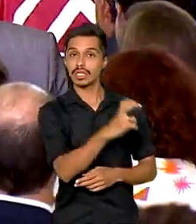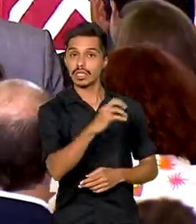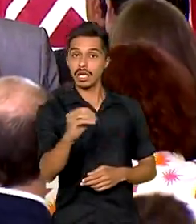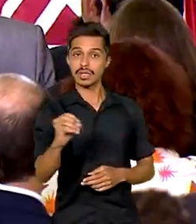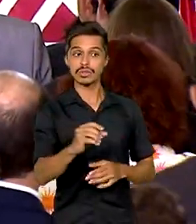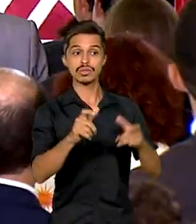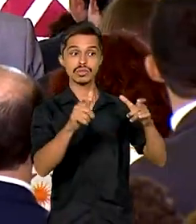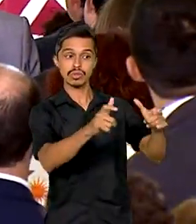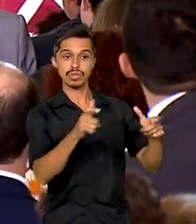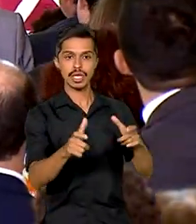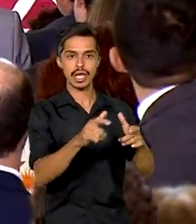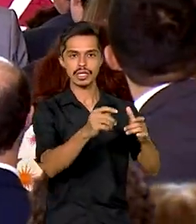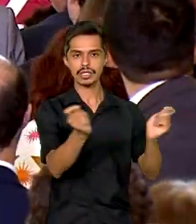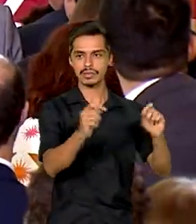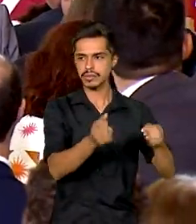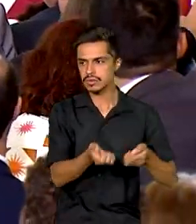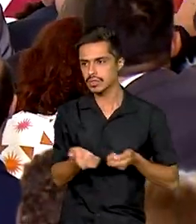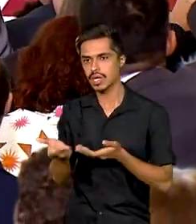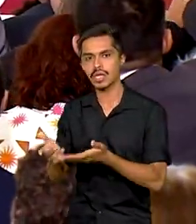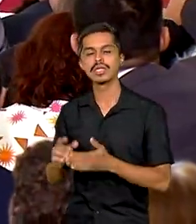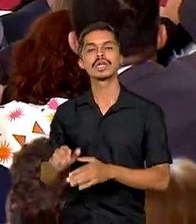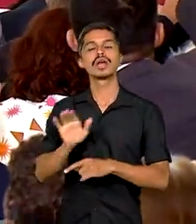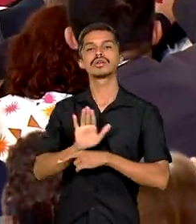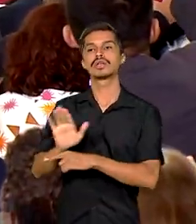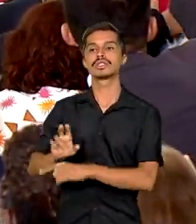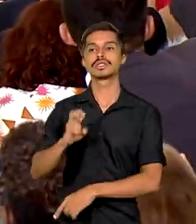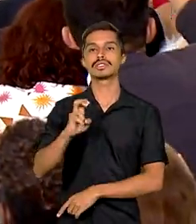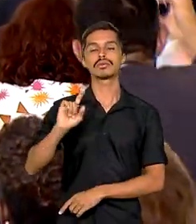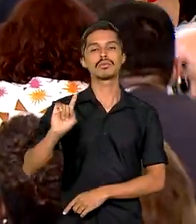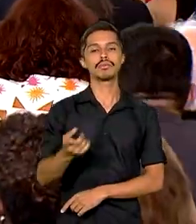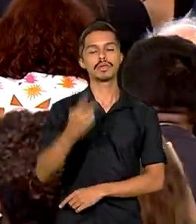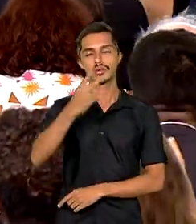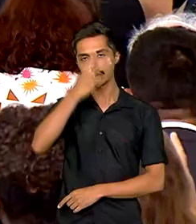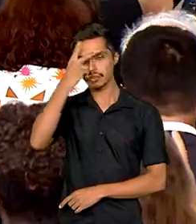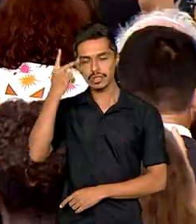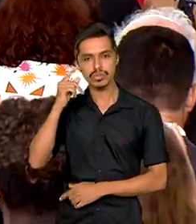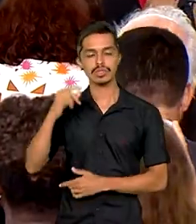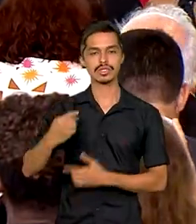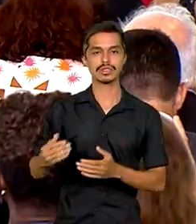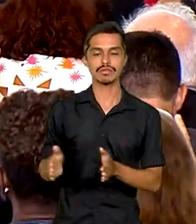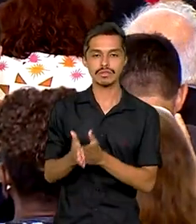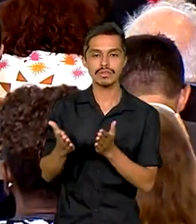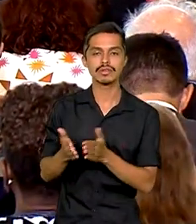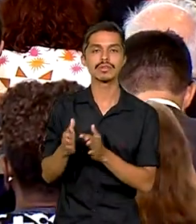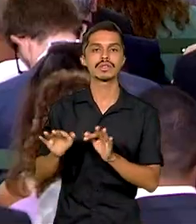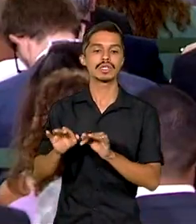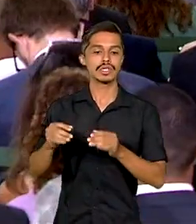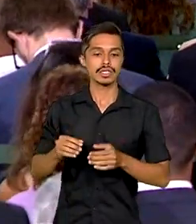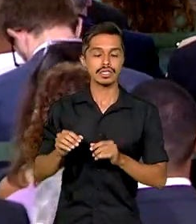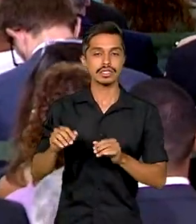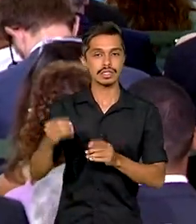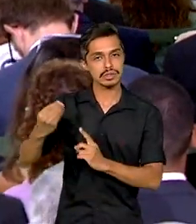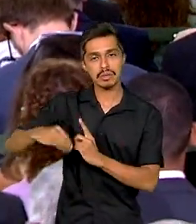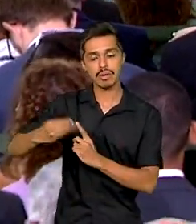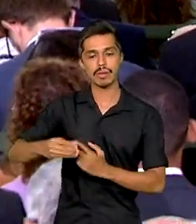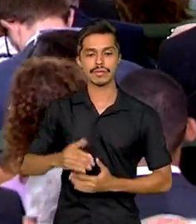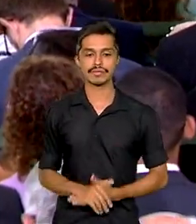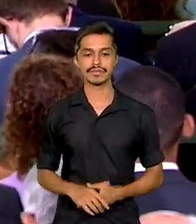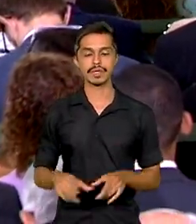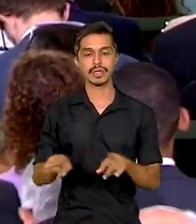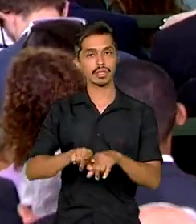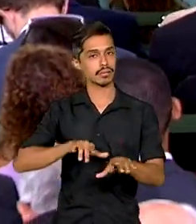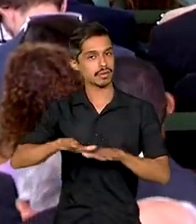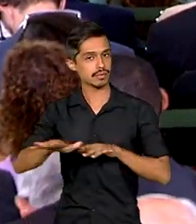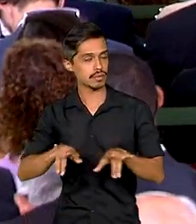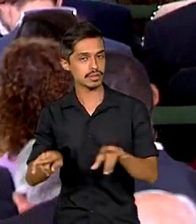que devem beneficiar mais de 5.800 famílias em situação de vulnerabilidade, além de movimentos e